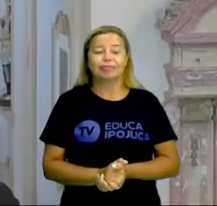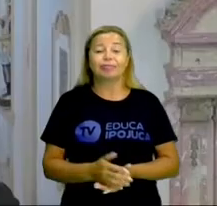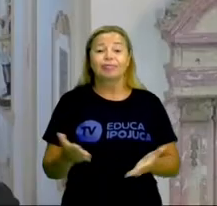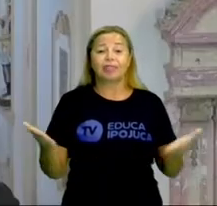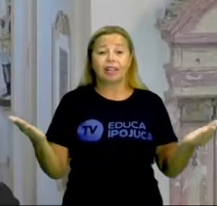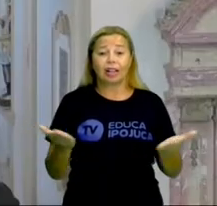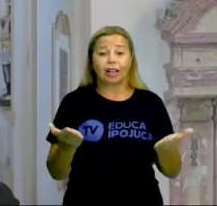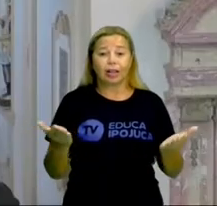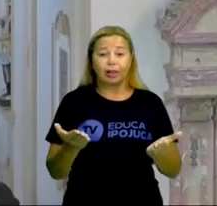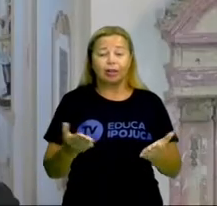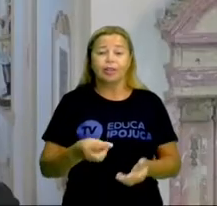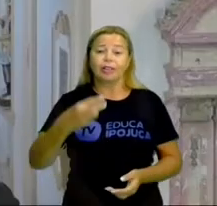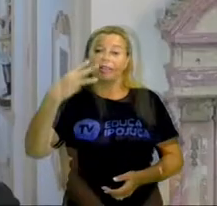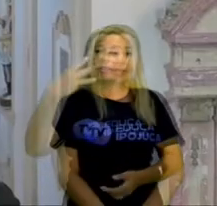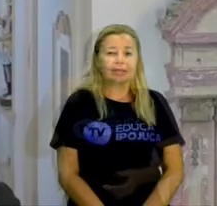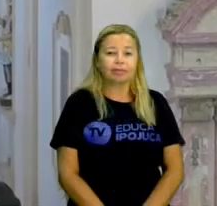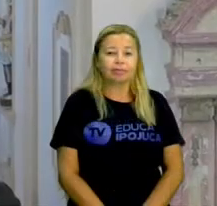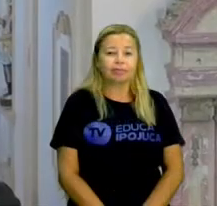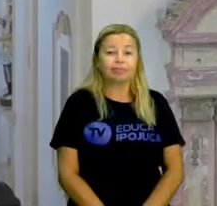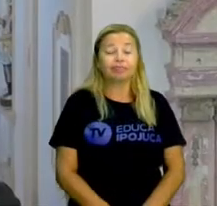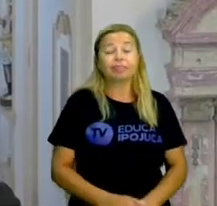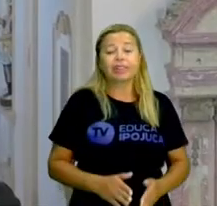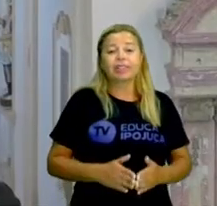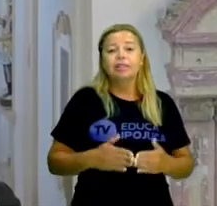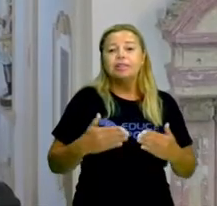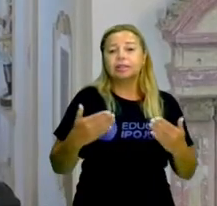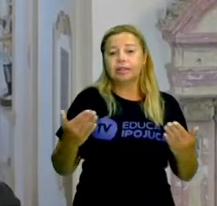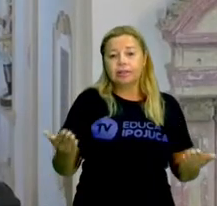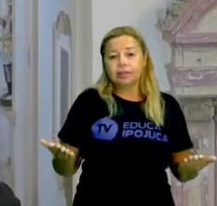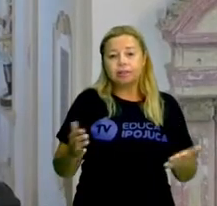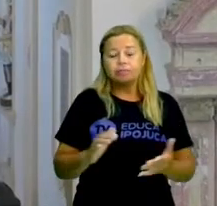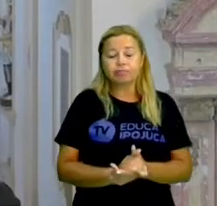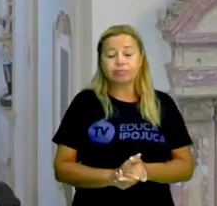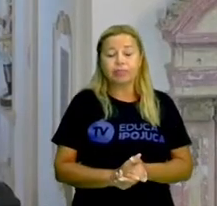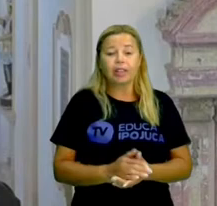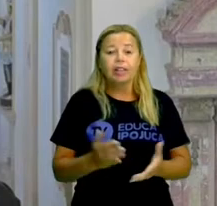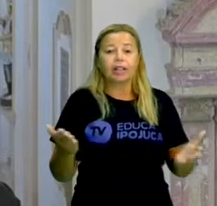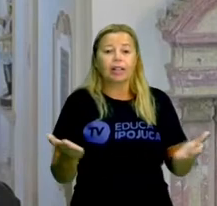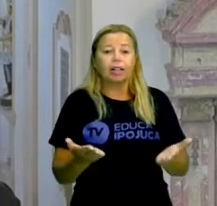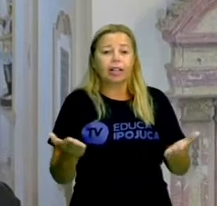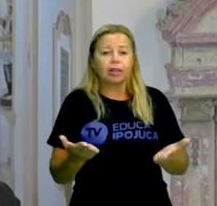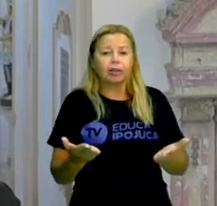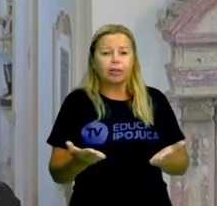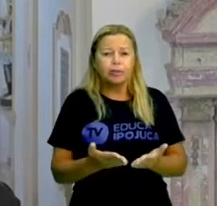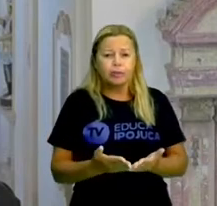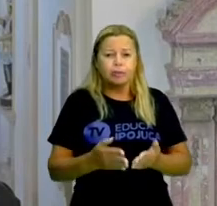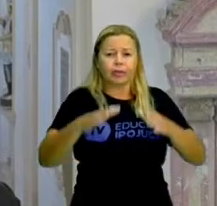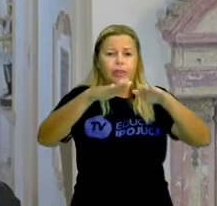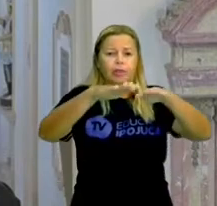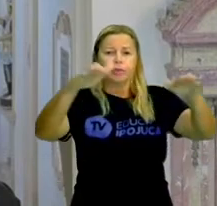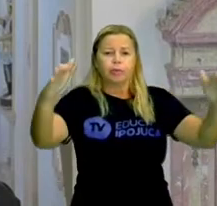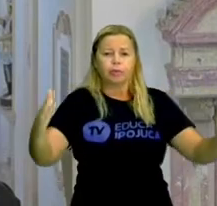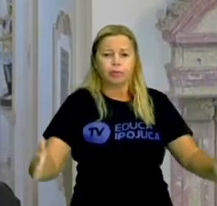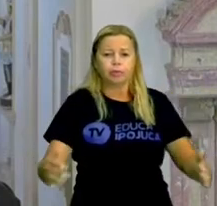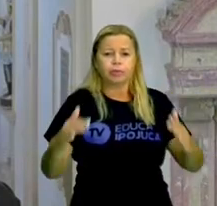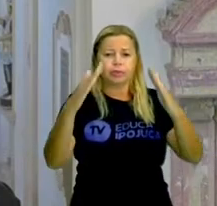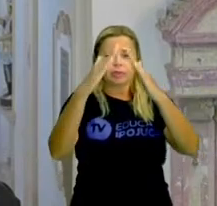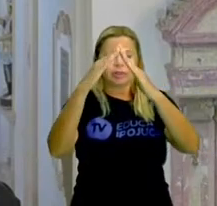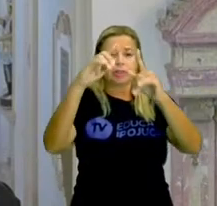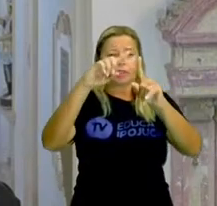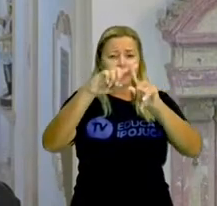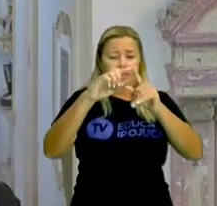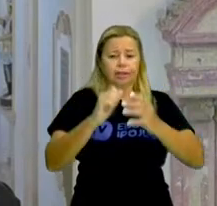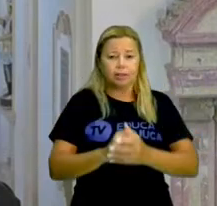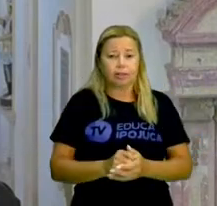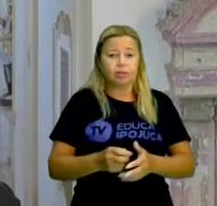agora, vamos para a terceira pergunta. Pois é. E aqui, diante desse altar que foi reconstruído, a gente